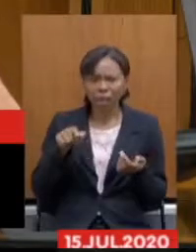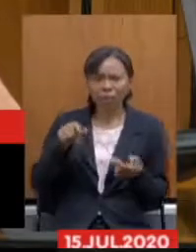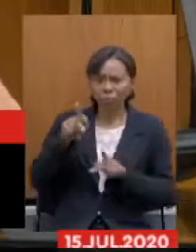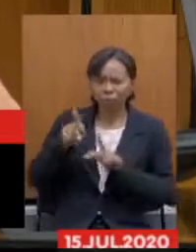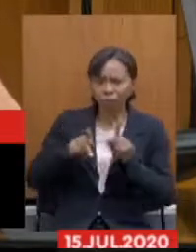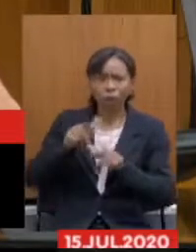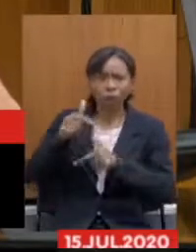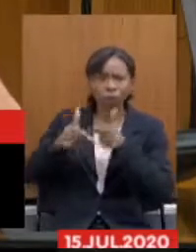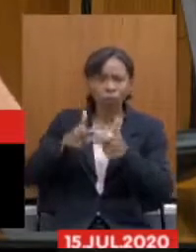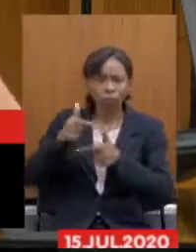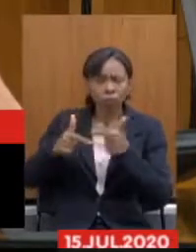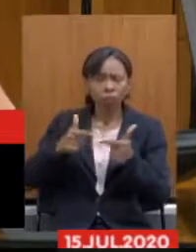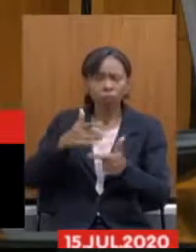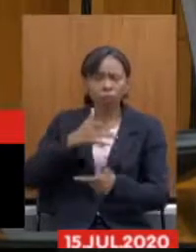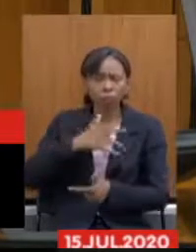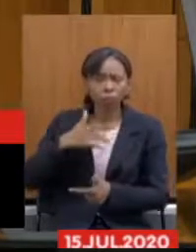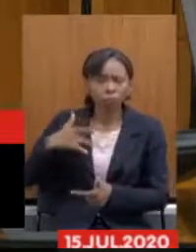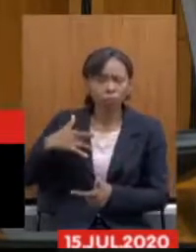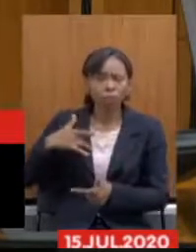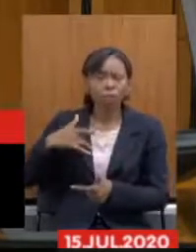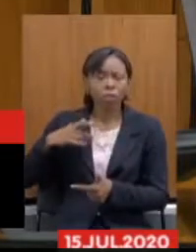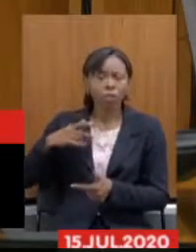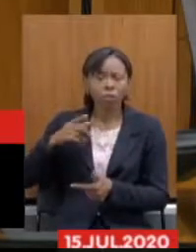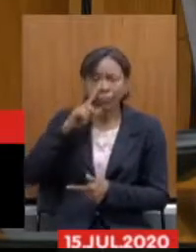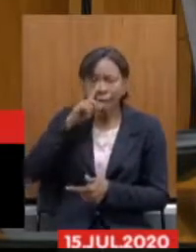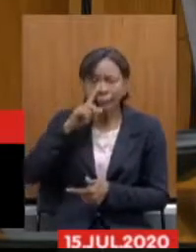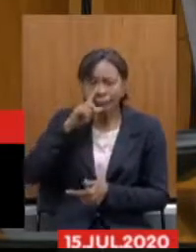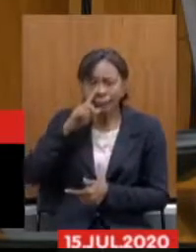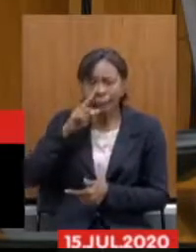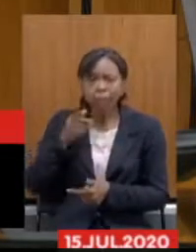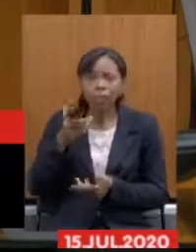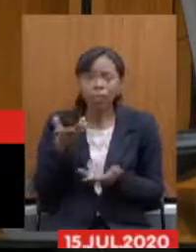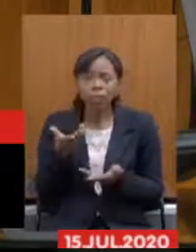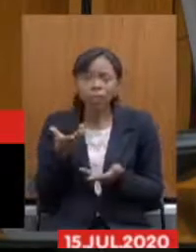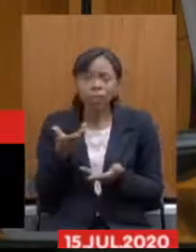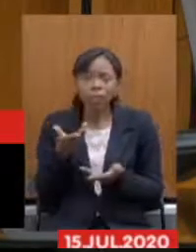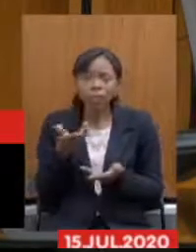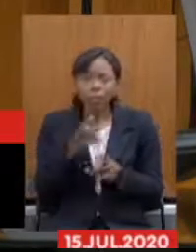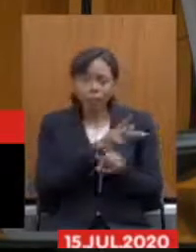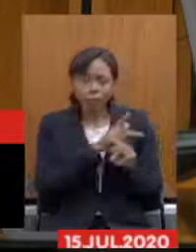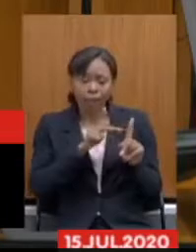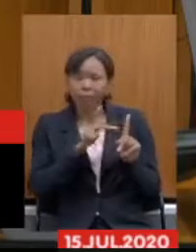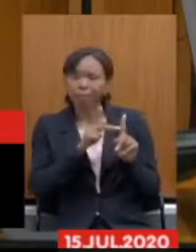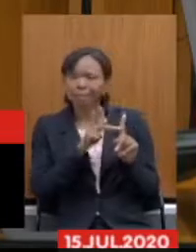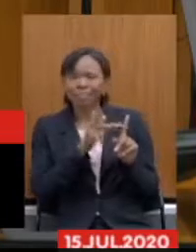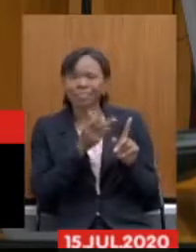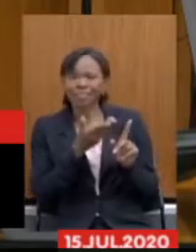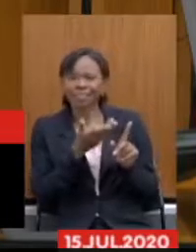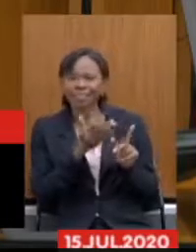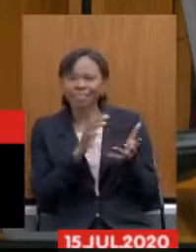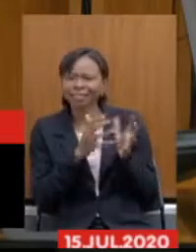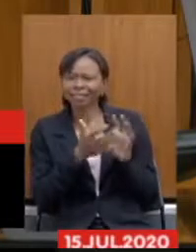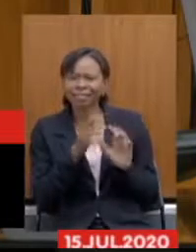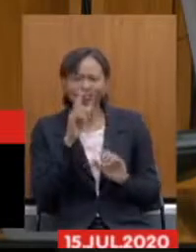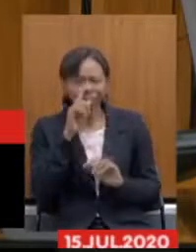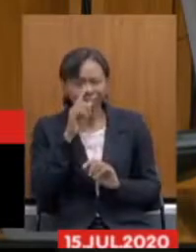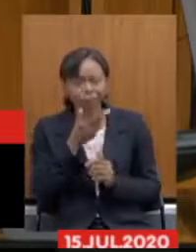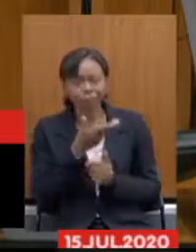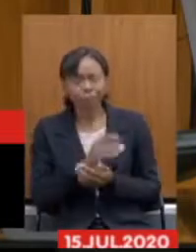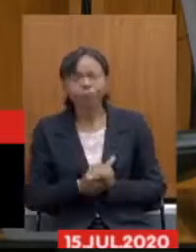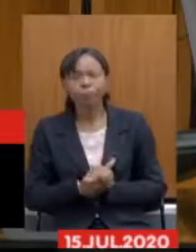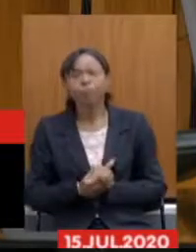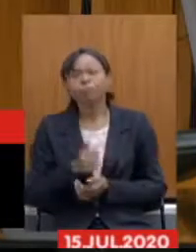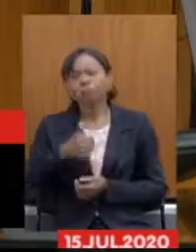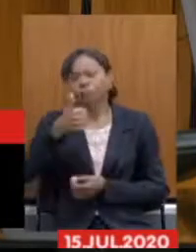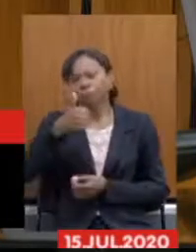a sua previdência em risco em primeiro lugar dentro do que eu gostaria de